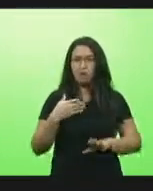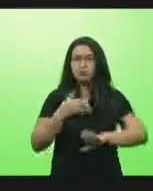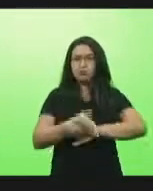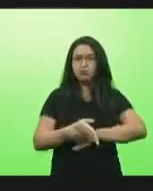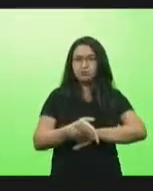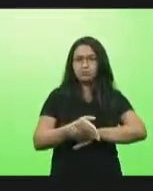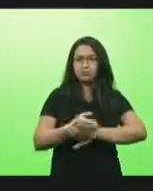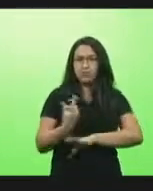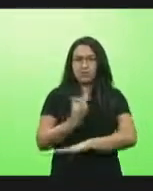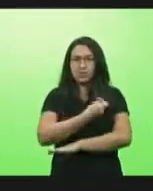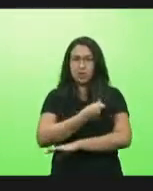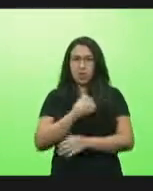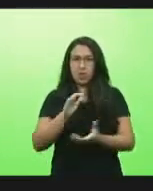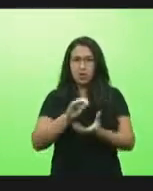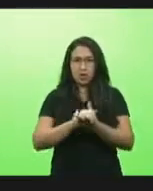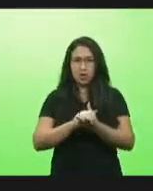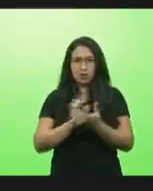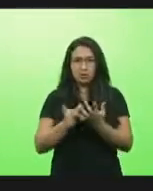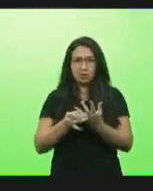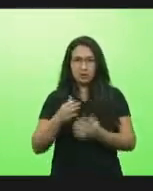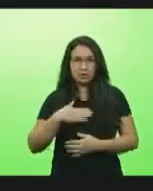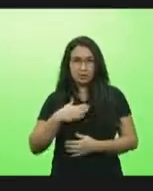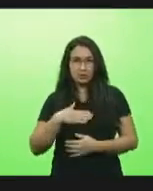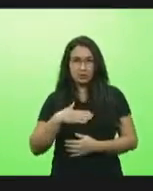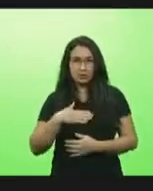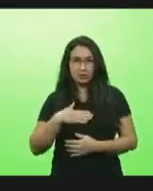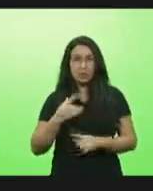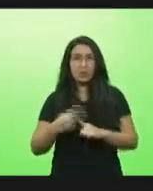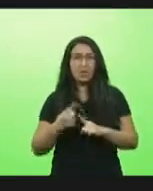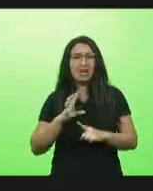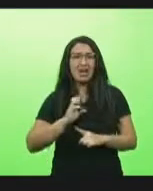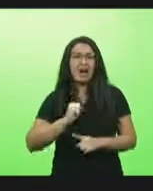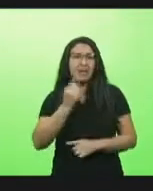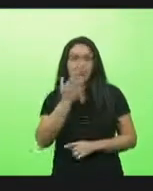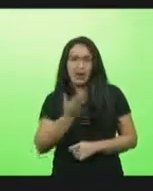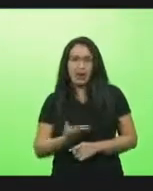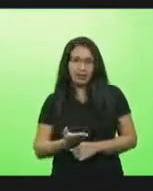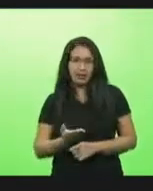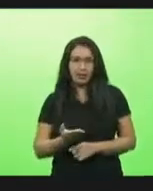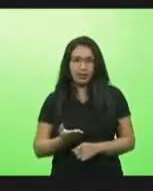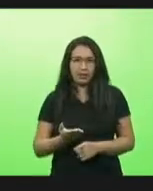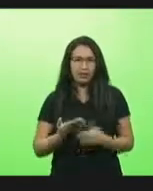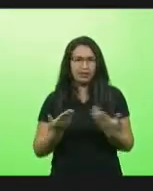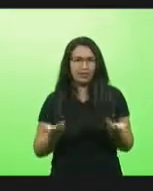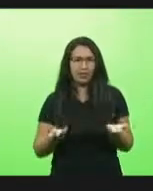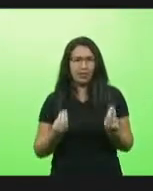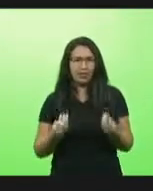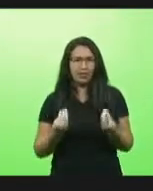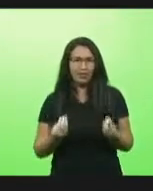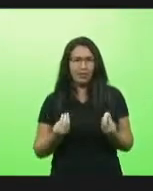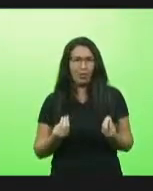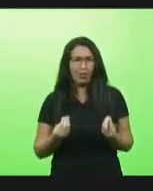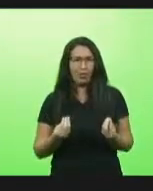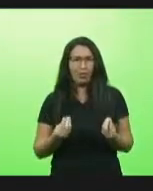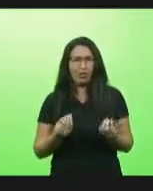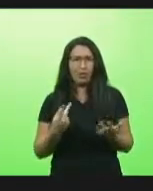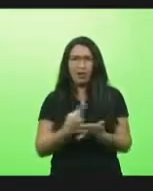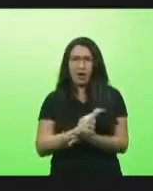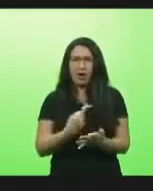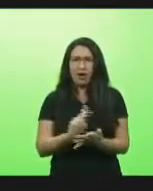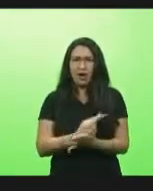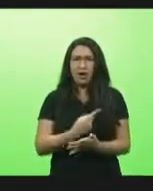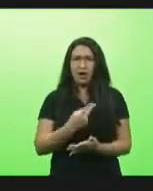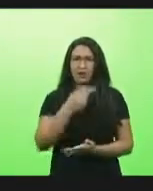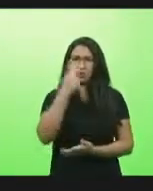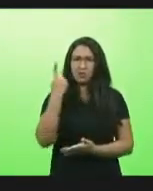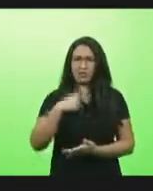vacinei minha esposa secretária de saúde porque eu amava ela era um gesto de amor foi uma tremenda canalice com um senhor de 80 de 70